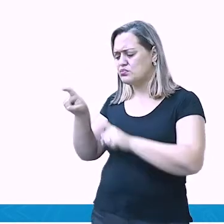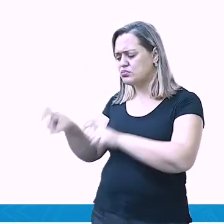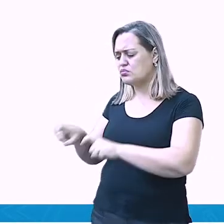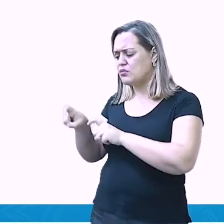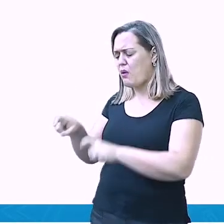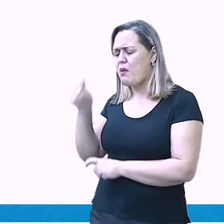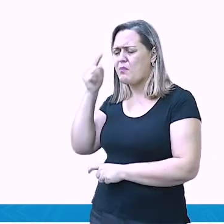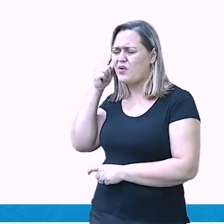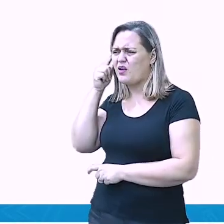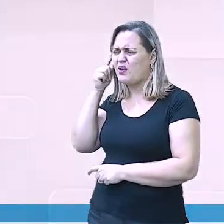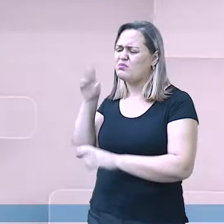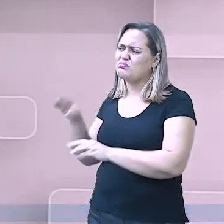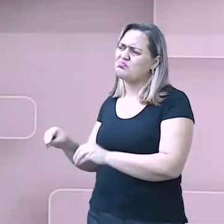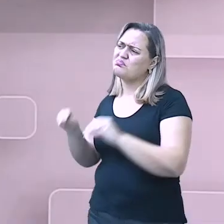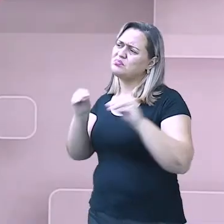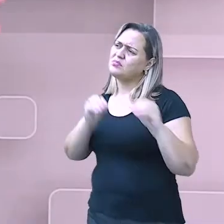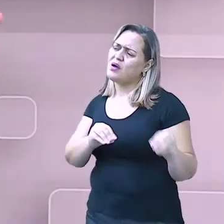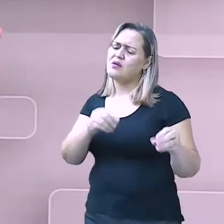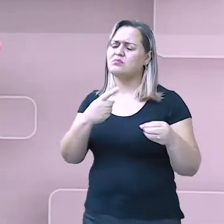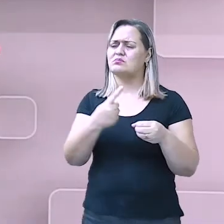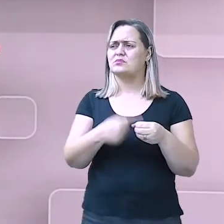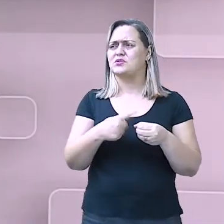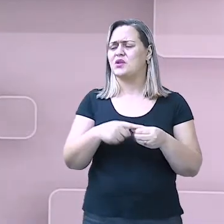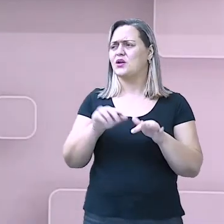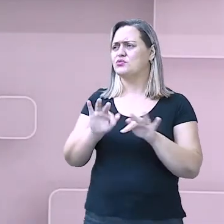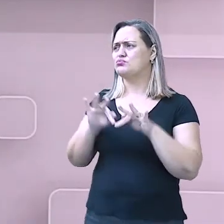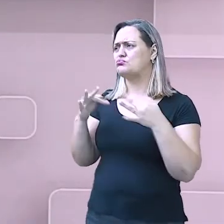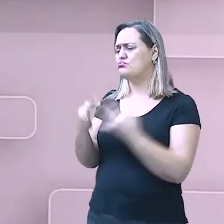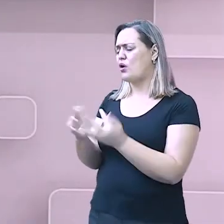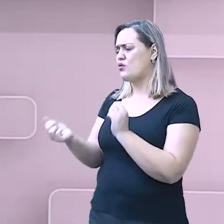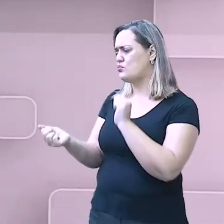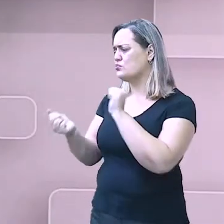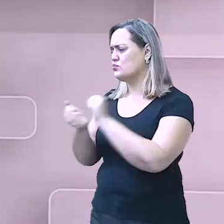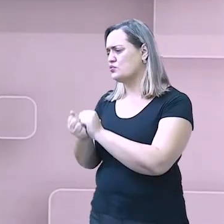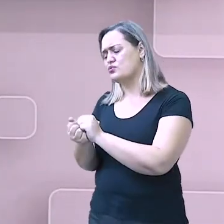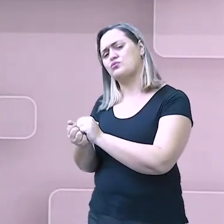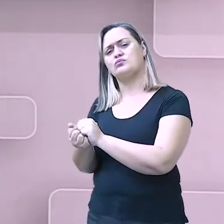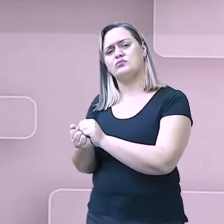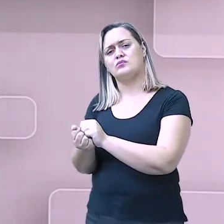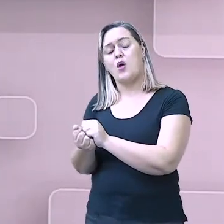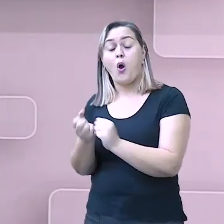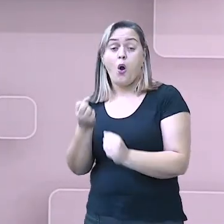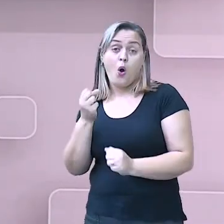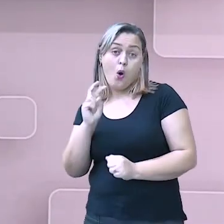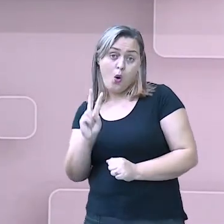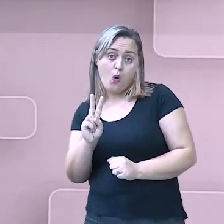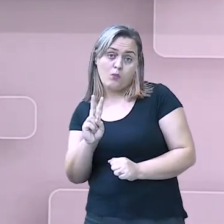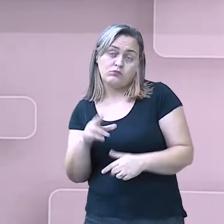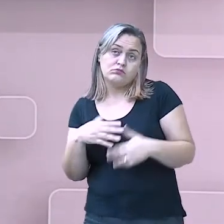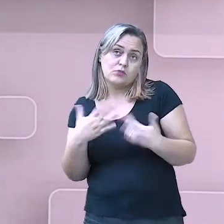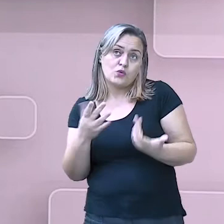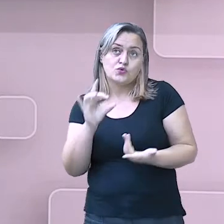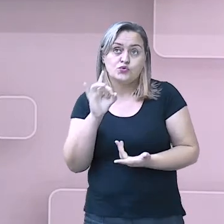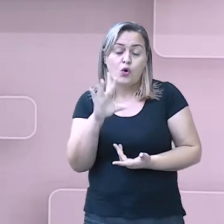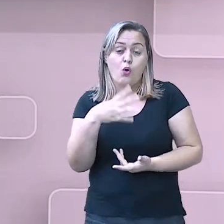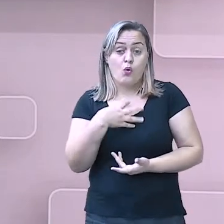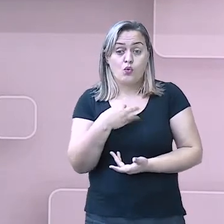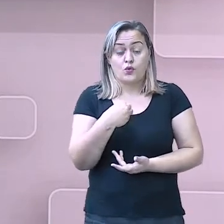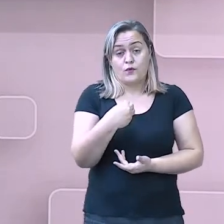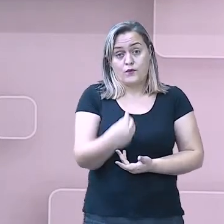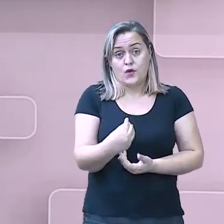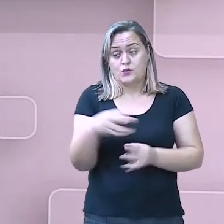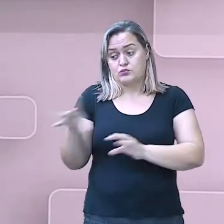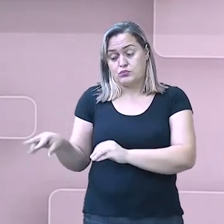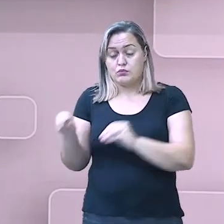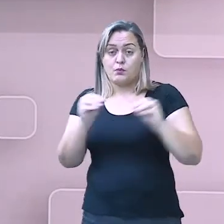família que a família vá para a cidade ou que pelo menos os filhos vão, façam esse